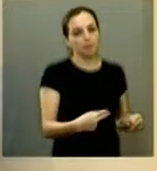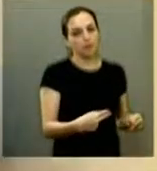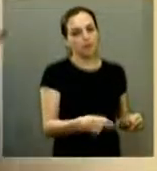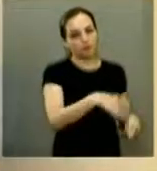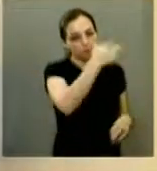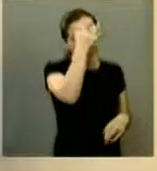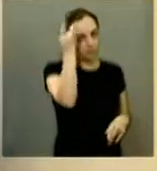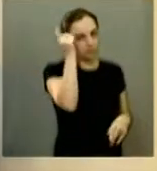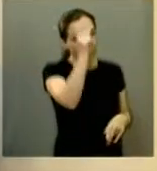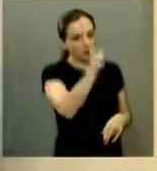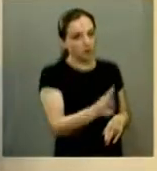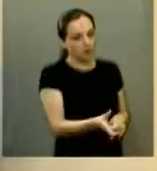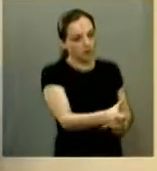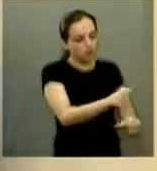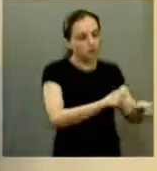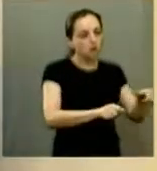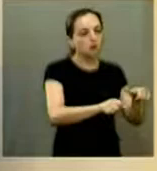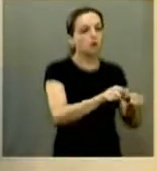a essas pessoas seja revertido para o bem dos próprios animais